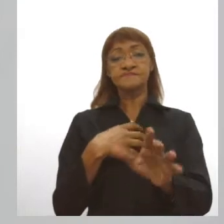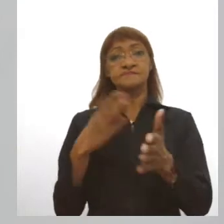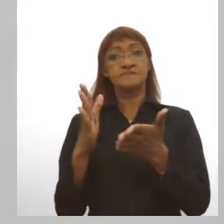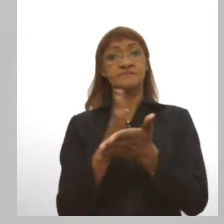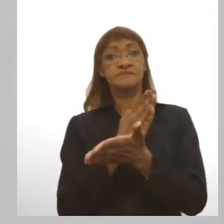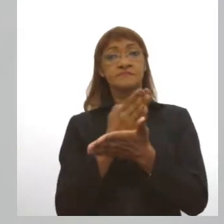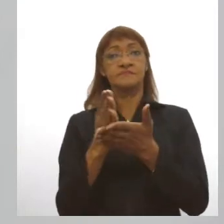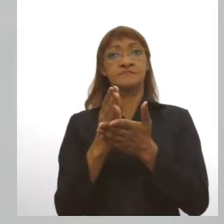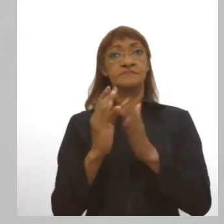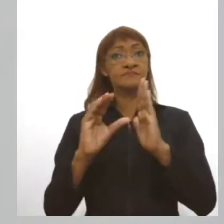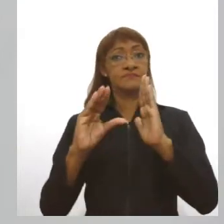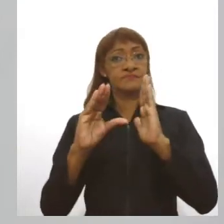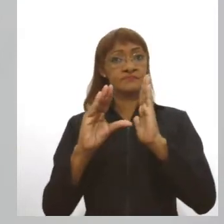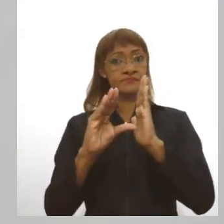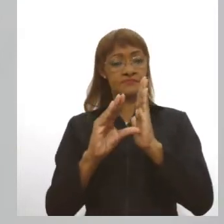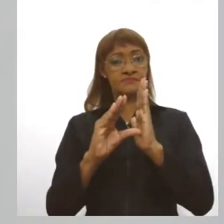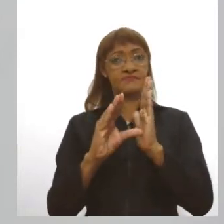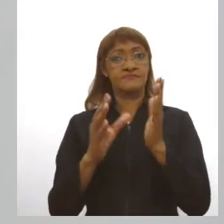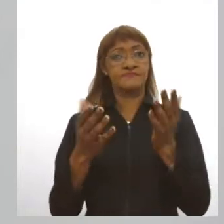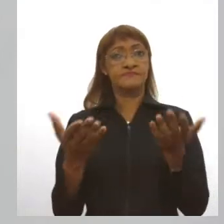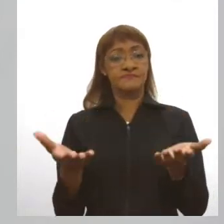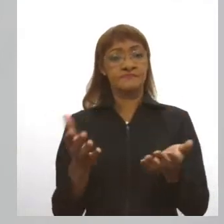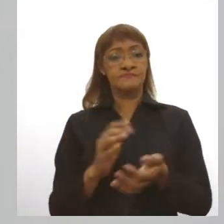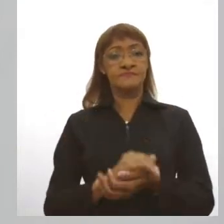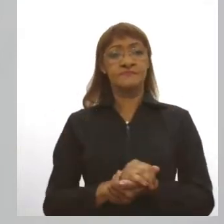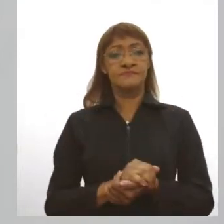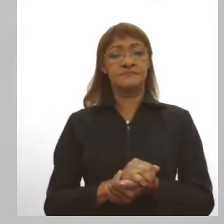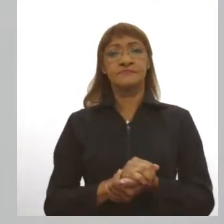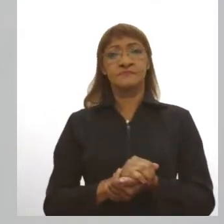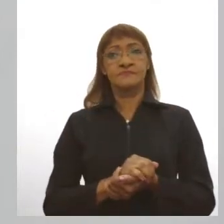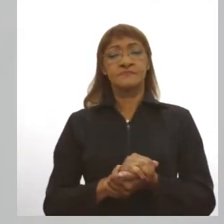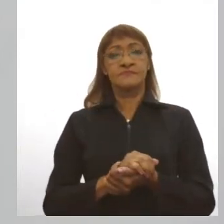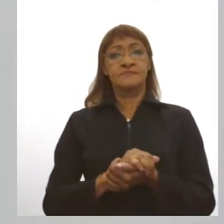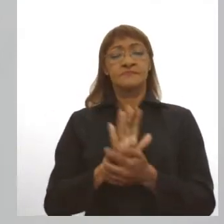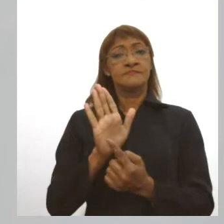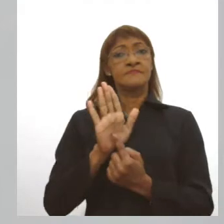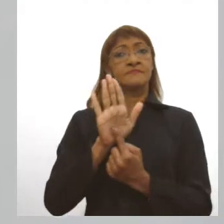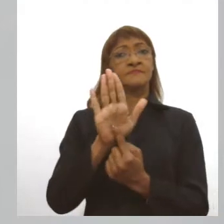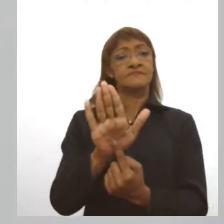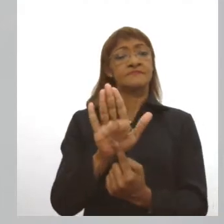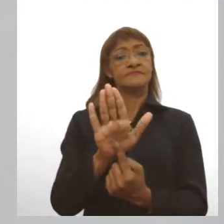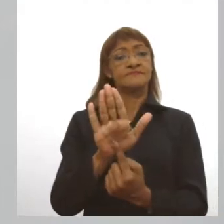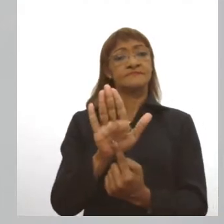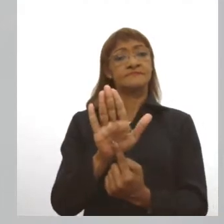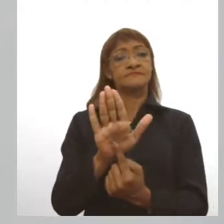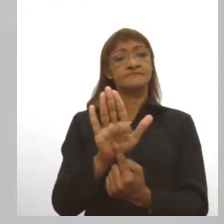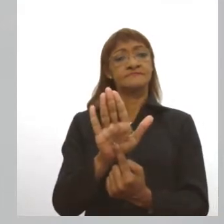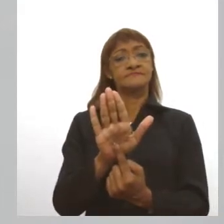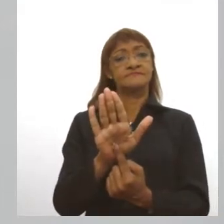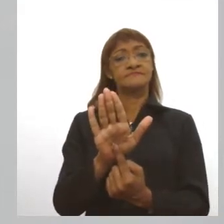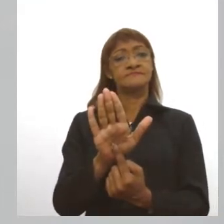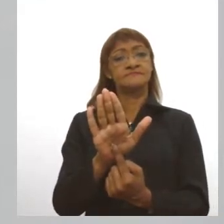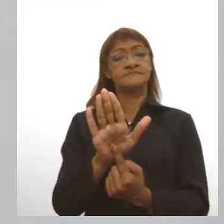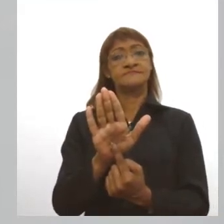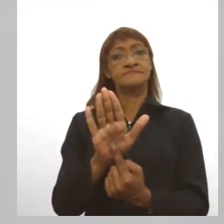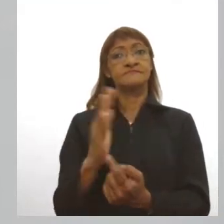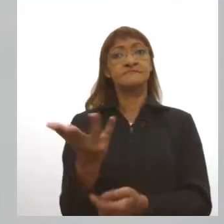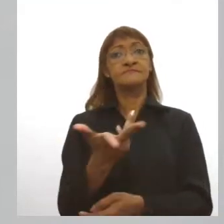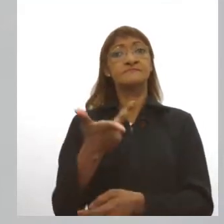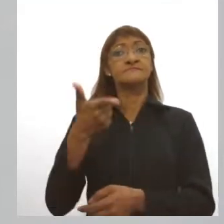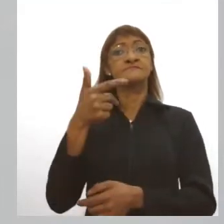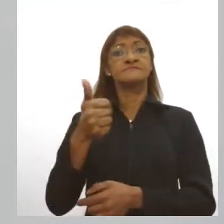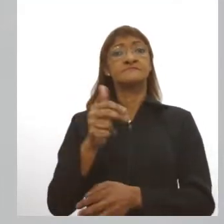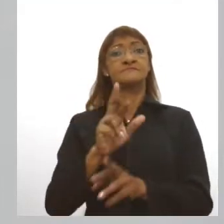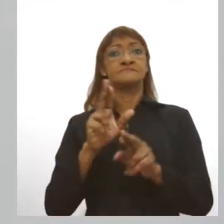comunidades, pessoas que manifestam essa realidade do Carnaval de outra forma. Se